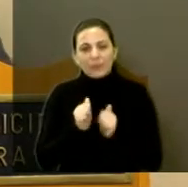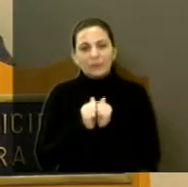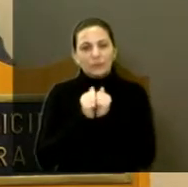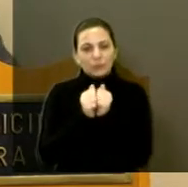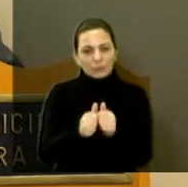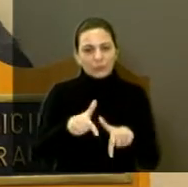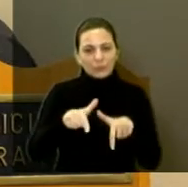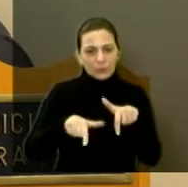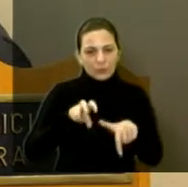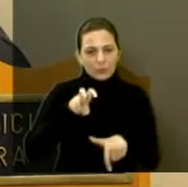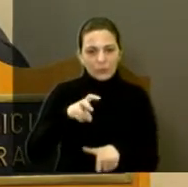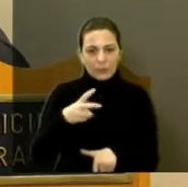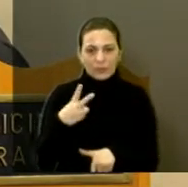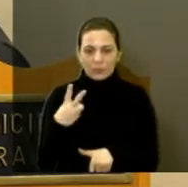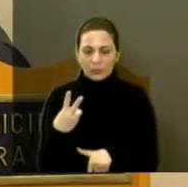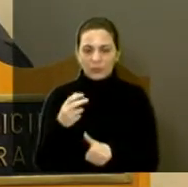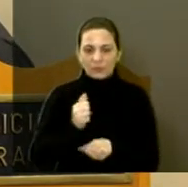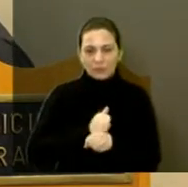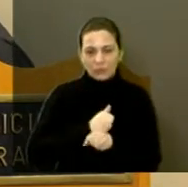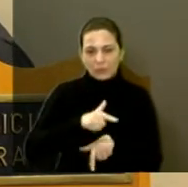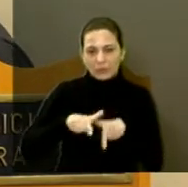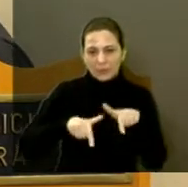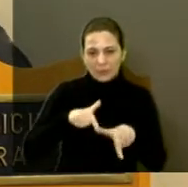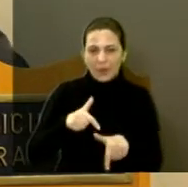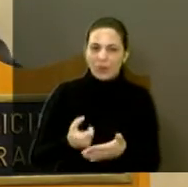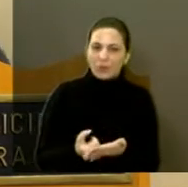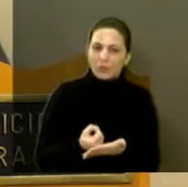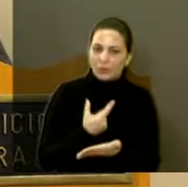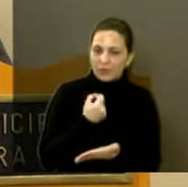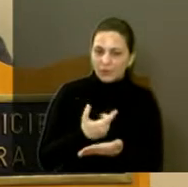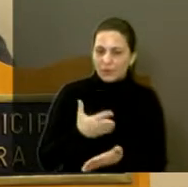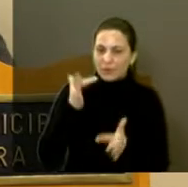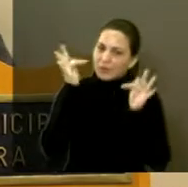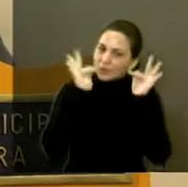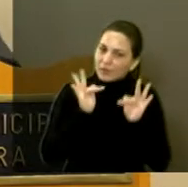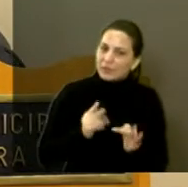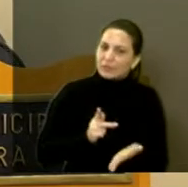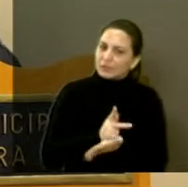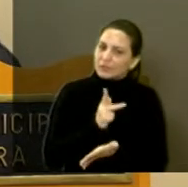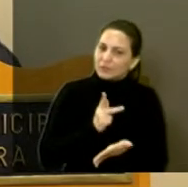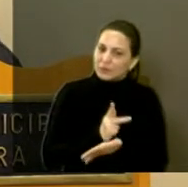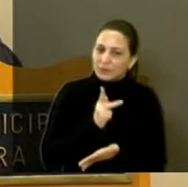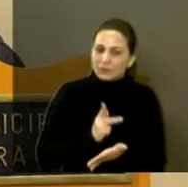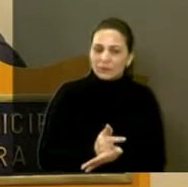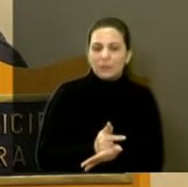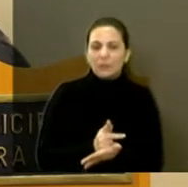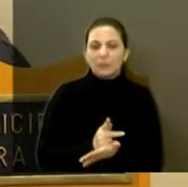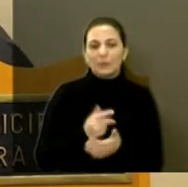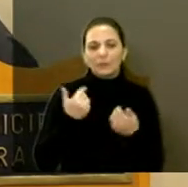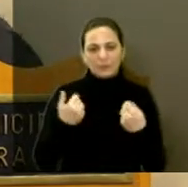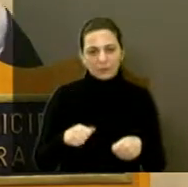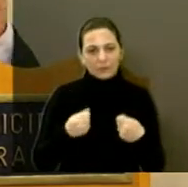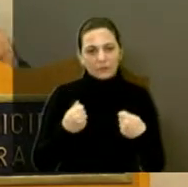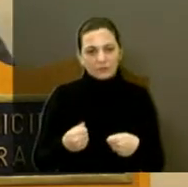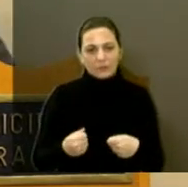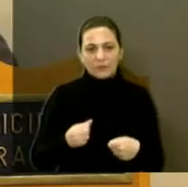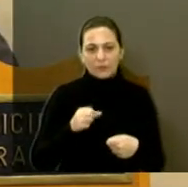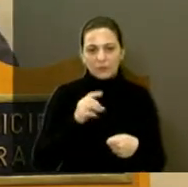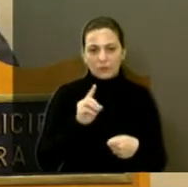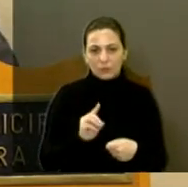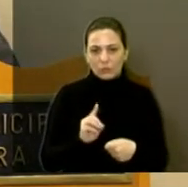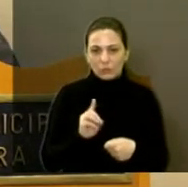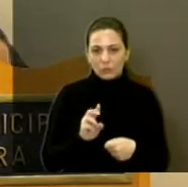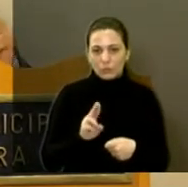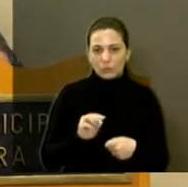52 anos, e eu fui feliz de ter o Dudu todas as vezes que a gente necessitava. Dudu sempre